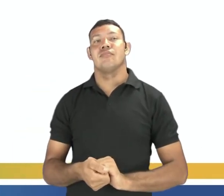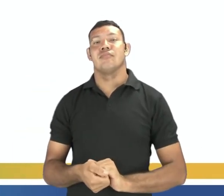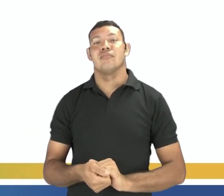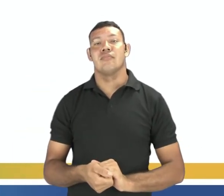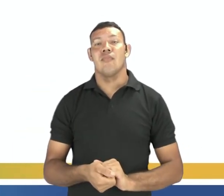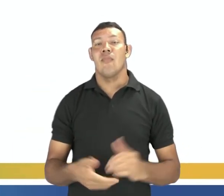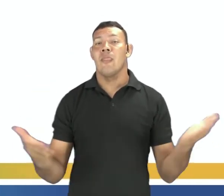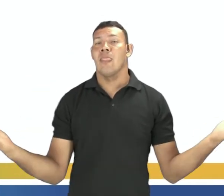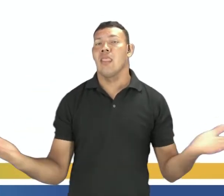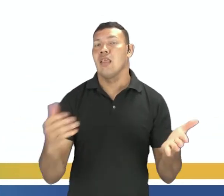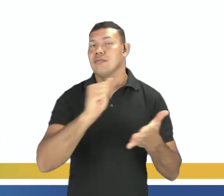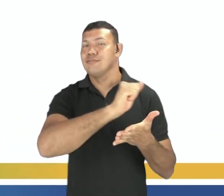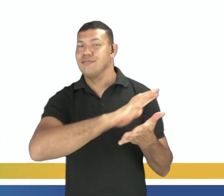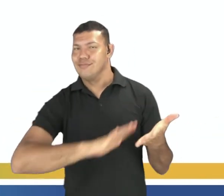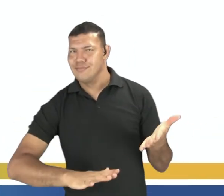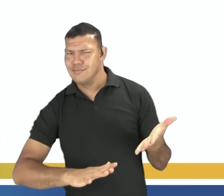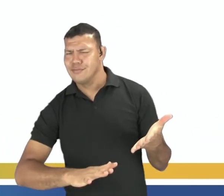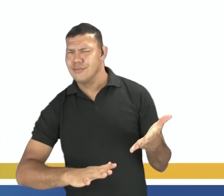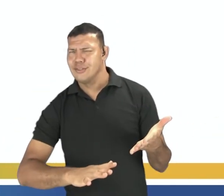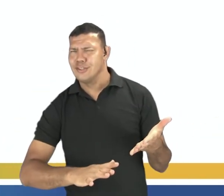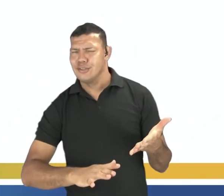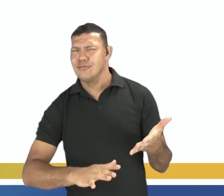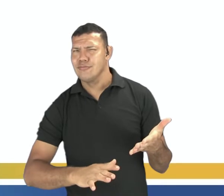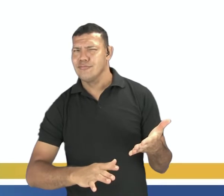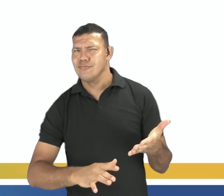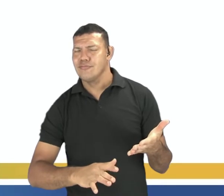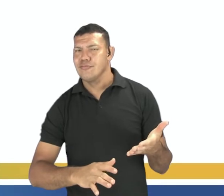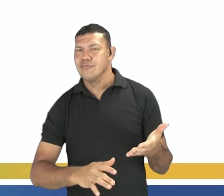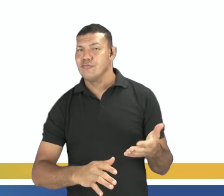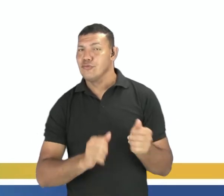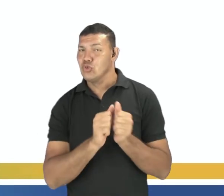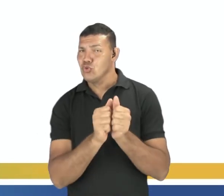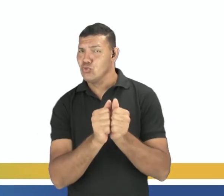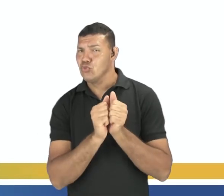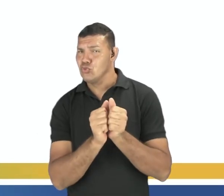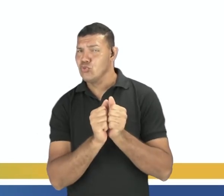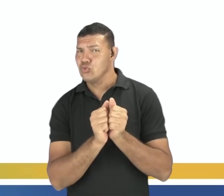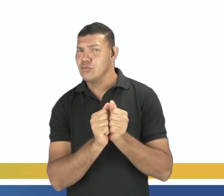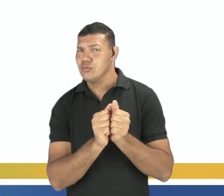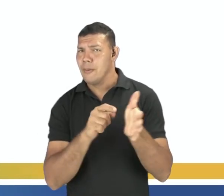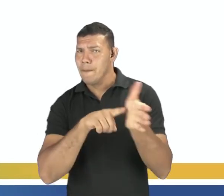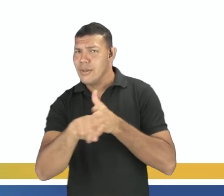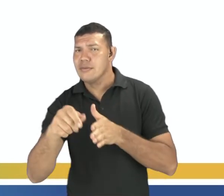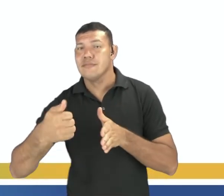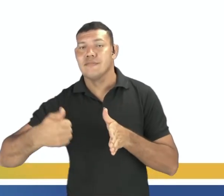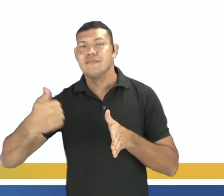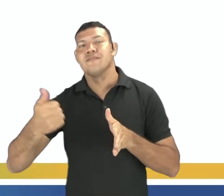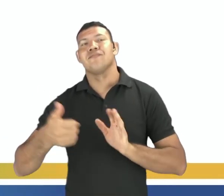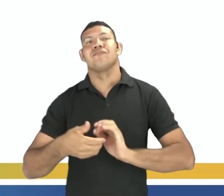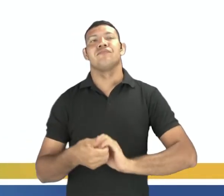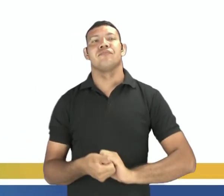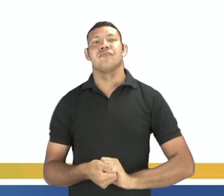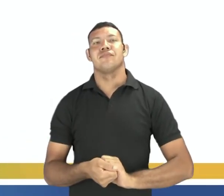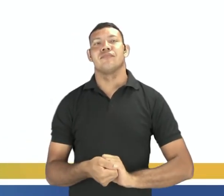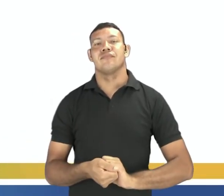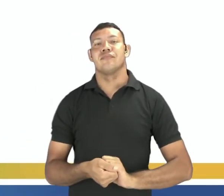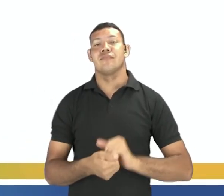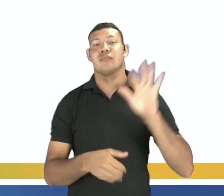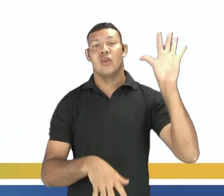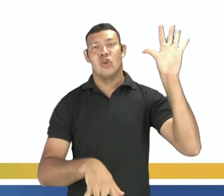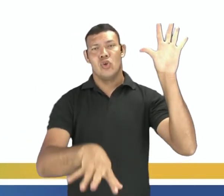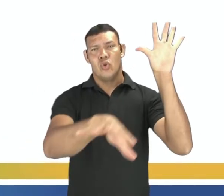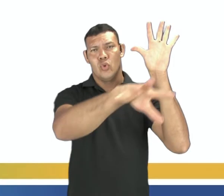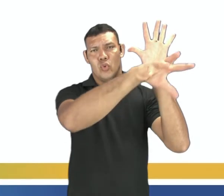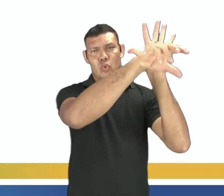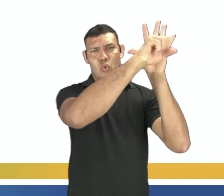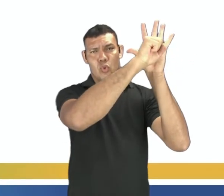pessoal, para o exercitando. Acompanhe comigo aí a primeira questão. A fotossíntese